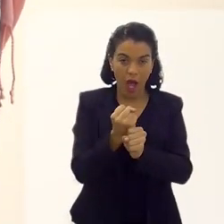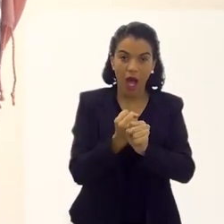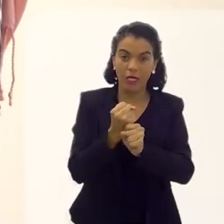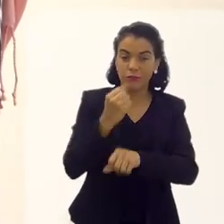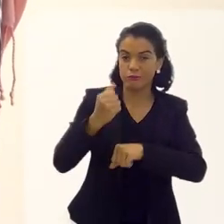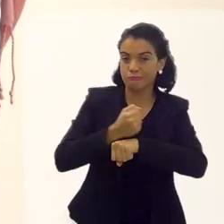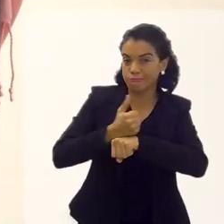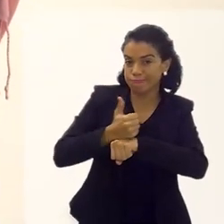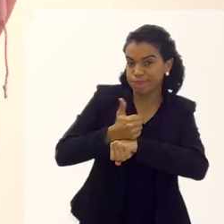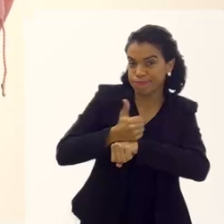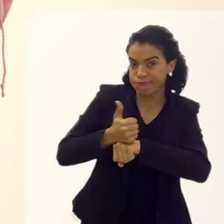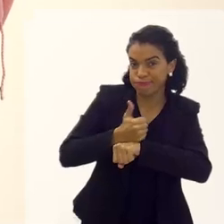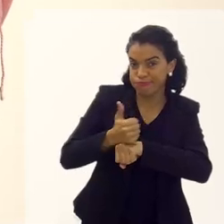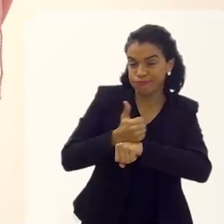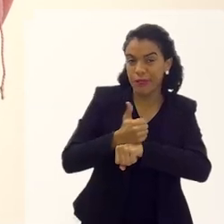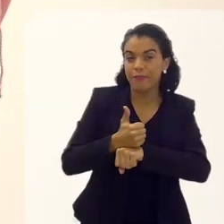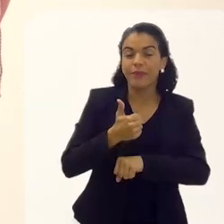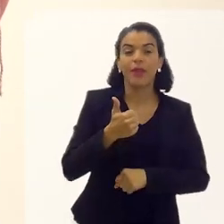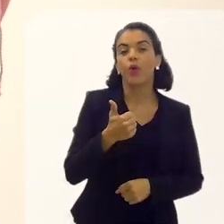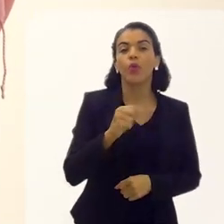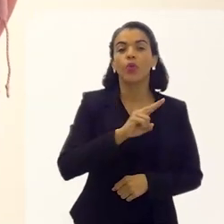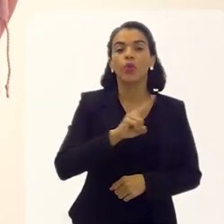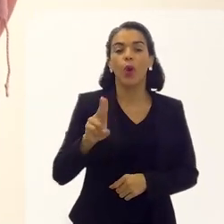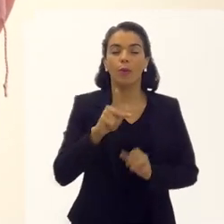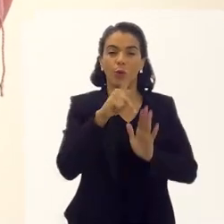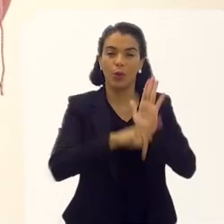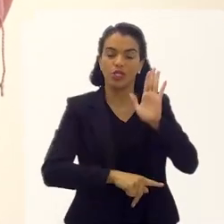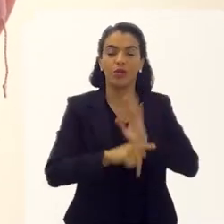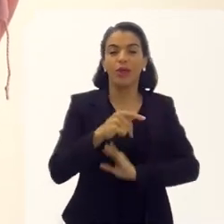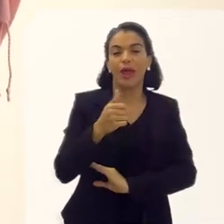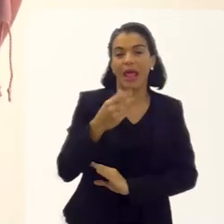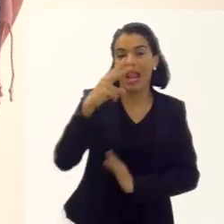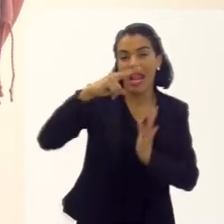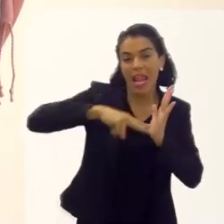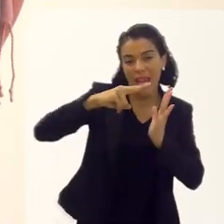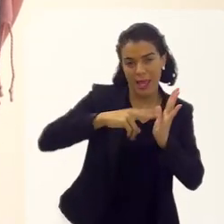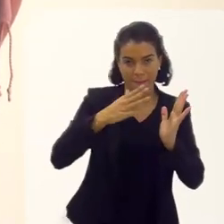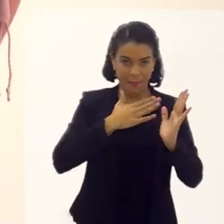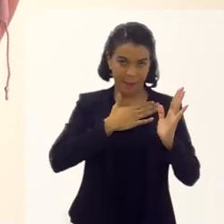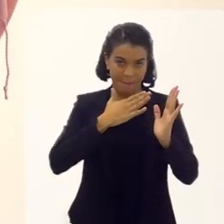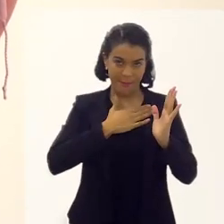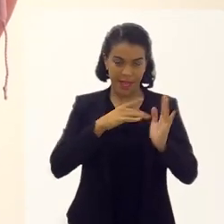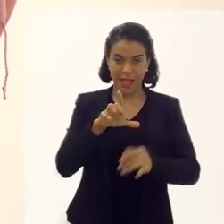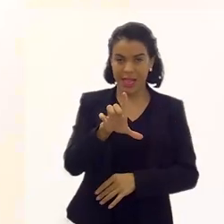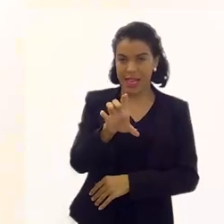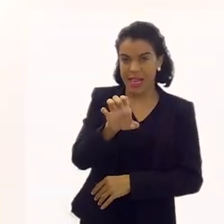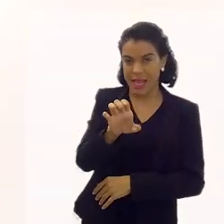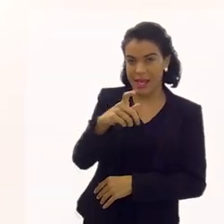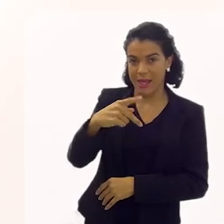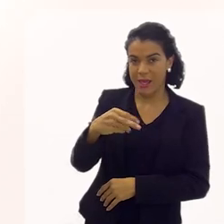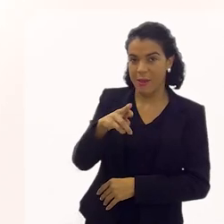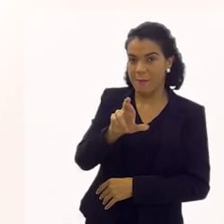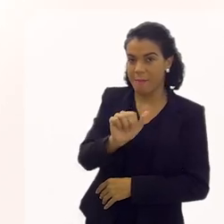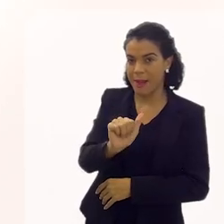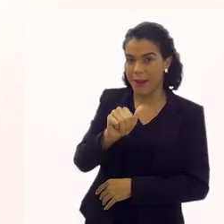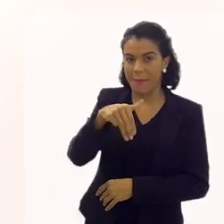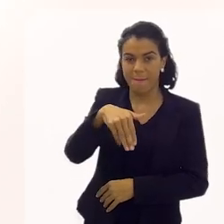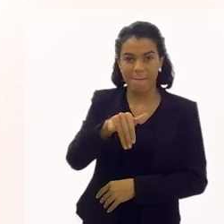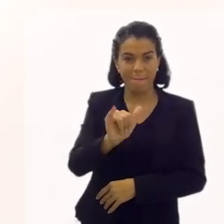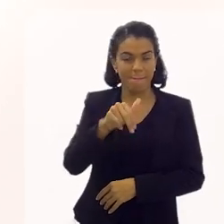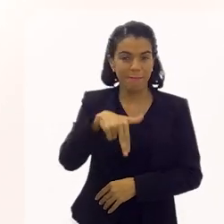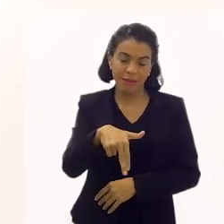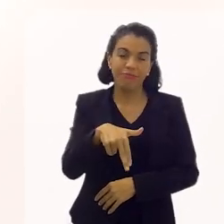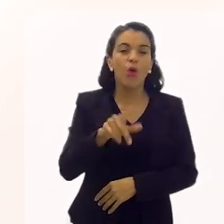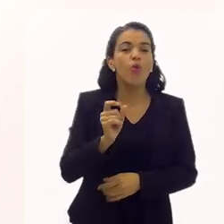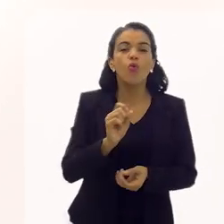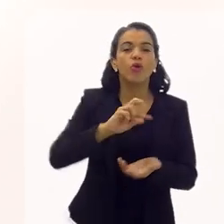mas eu faço há 13 anos um projeto que se chama Lê Pra Mim, de incentivo à leitura. Nossa! Onde eu planto uma